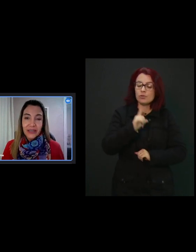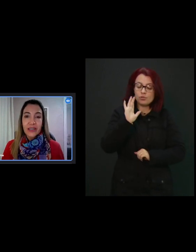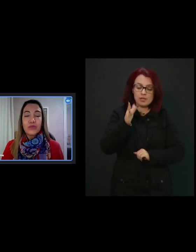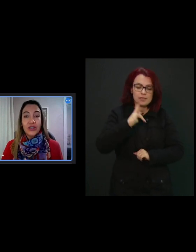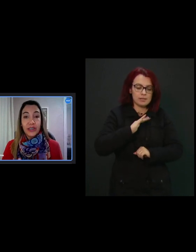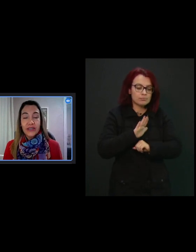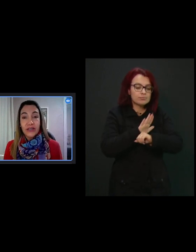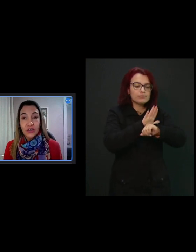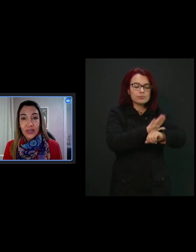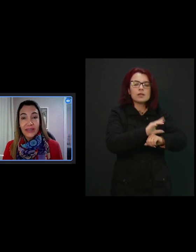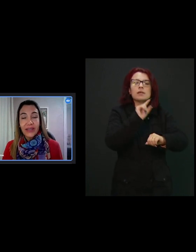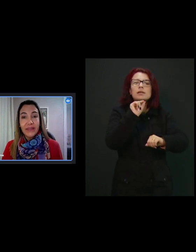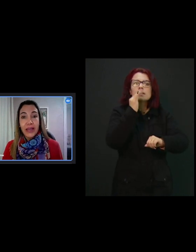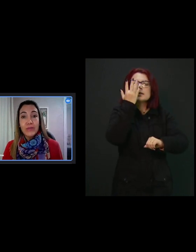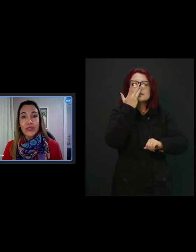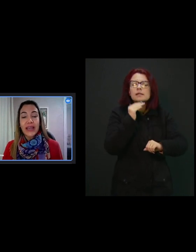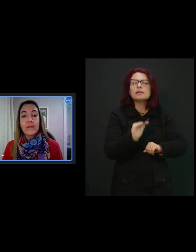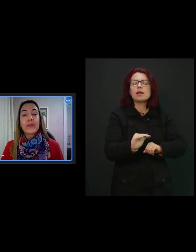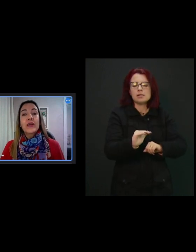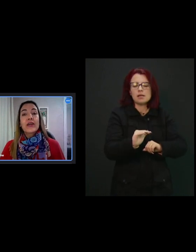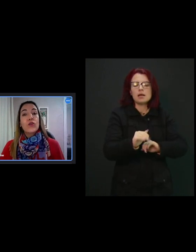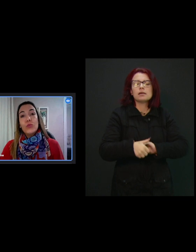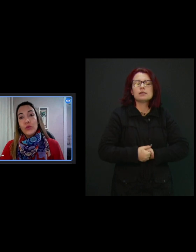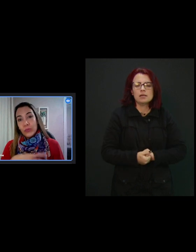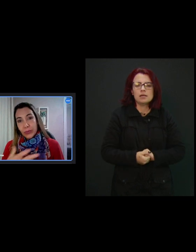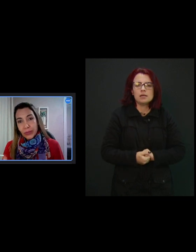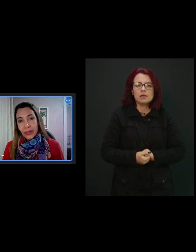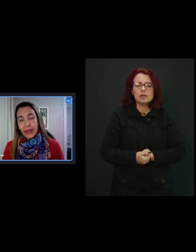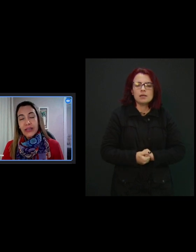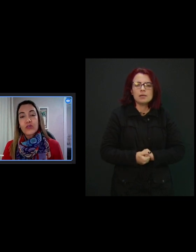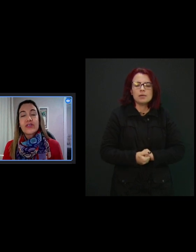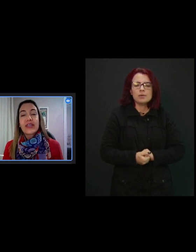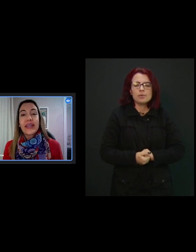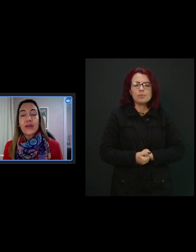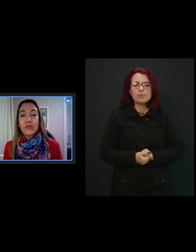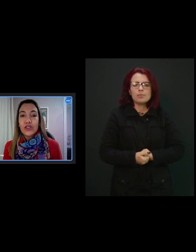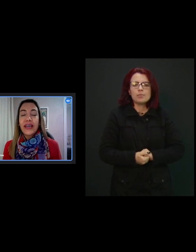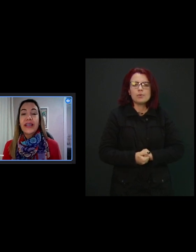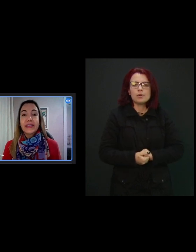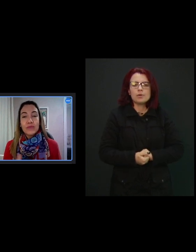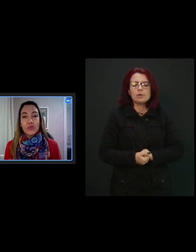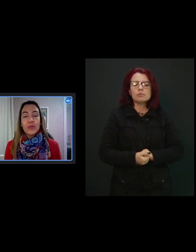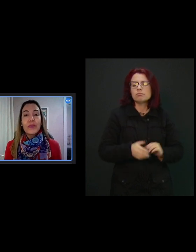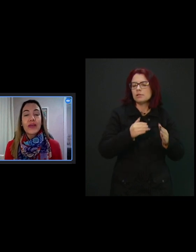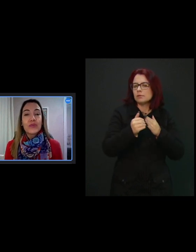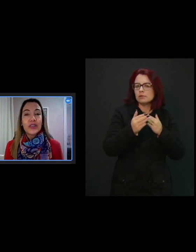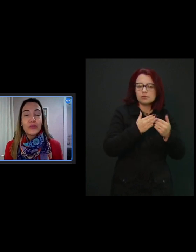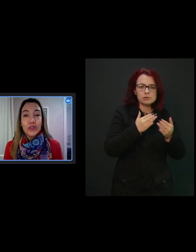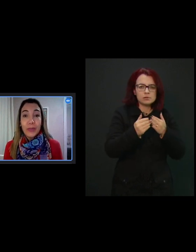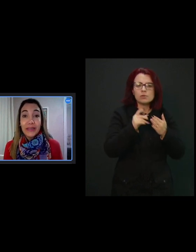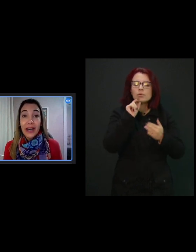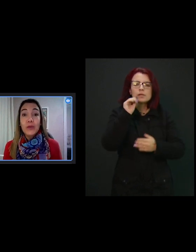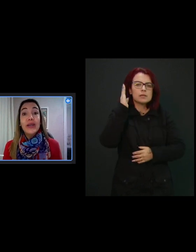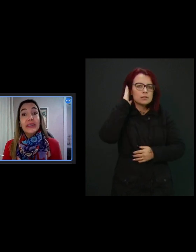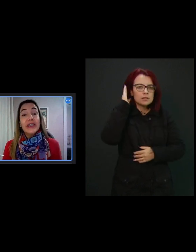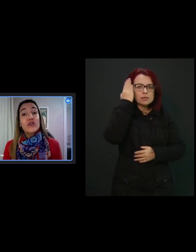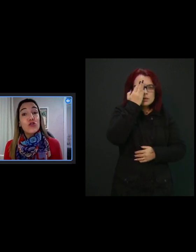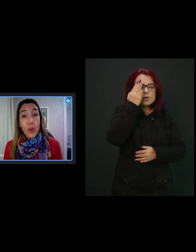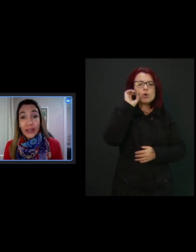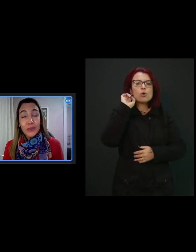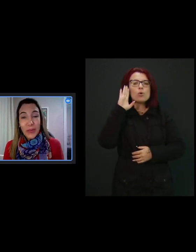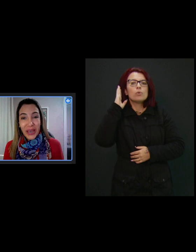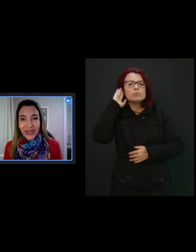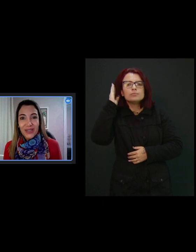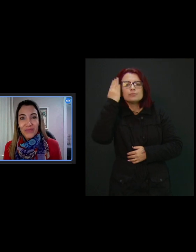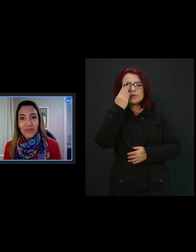ter exemplo de criança que nós atendemos, né? Como a surdocegueira com gênita, temos um bebê com síndrome de patal, desde